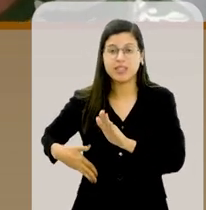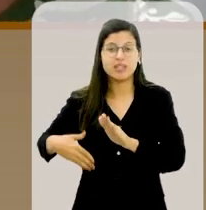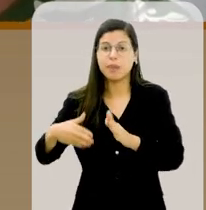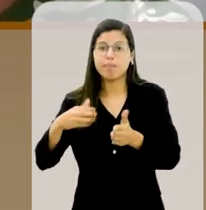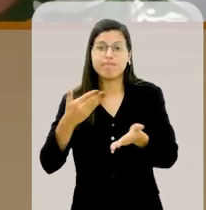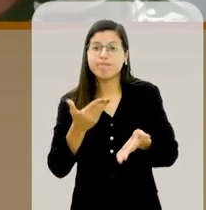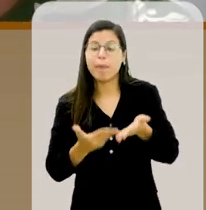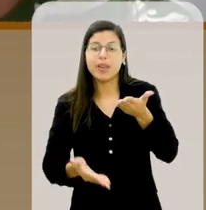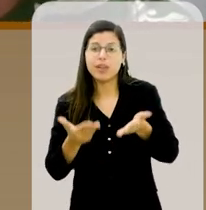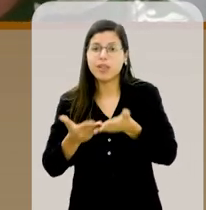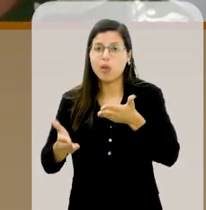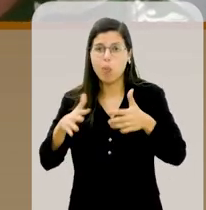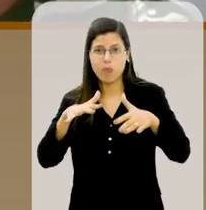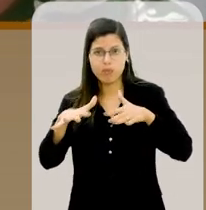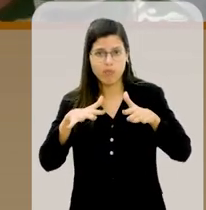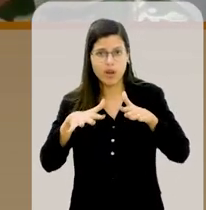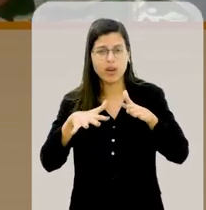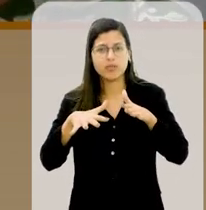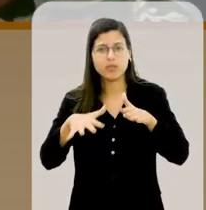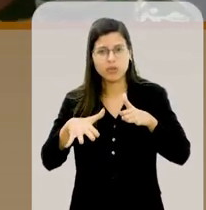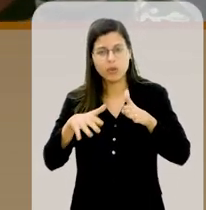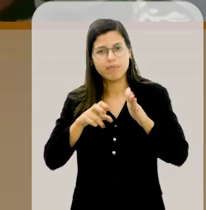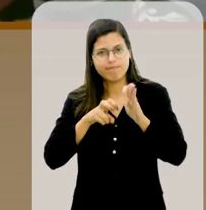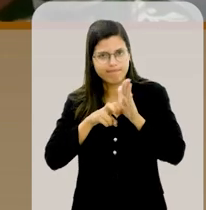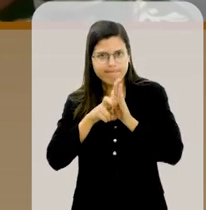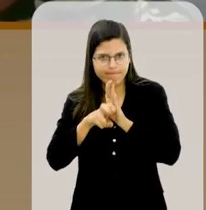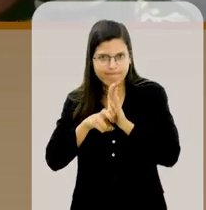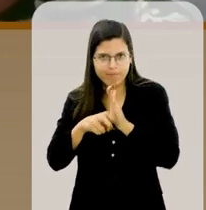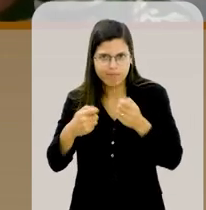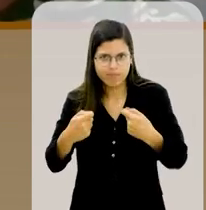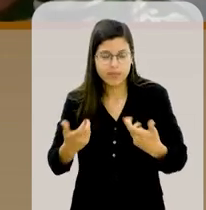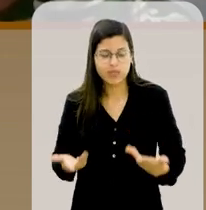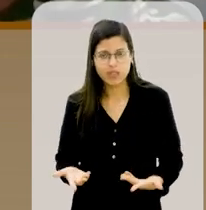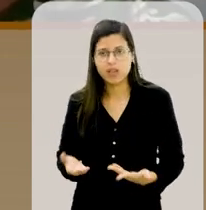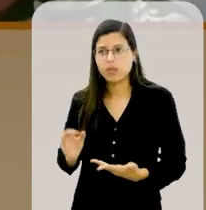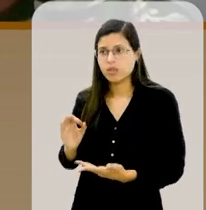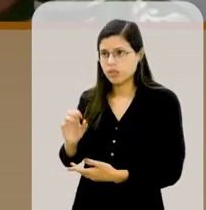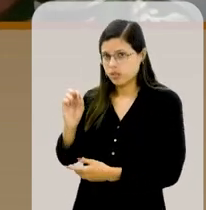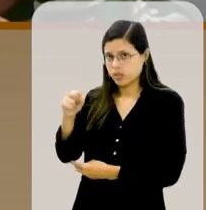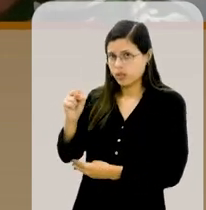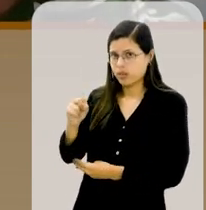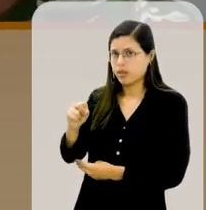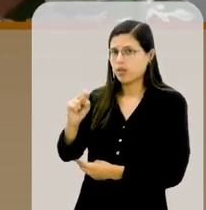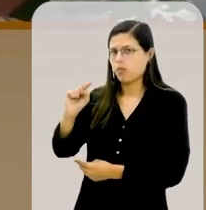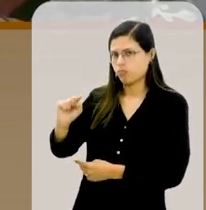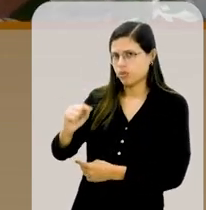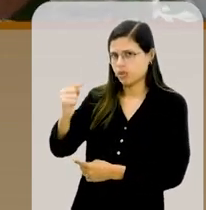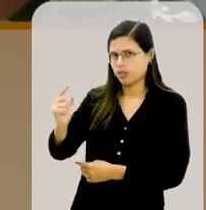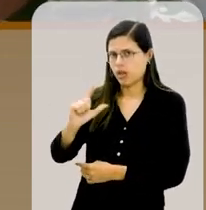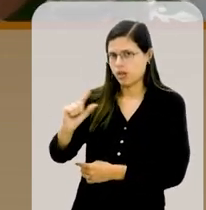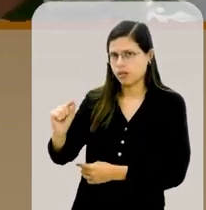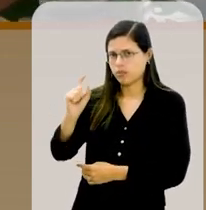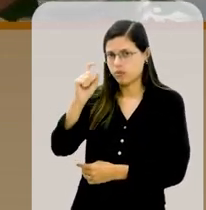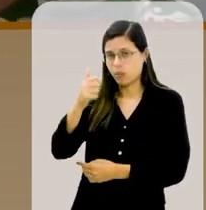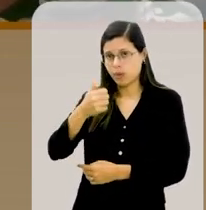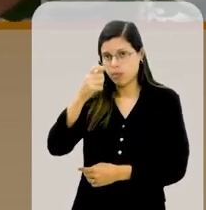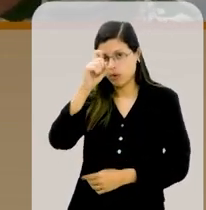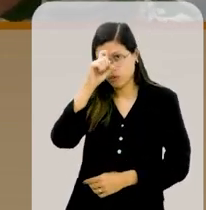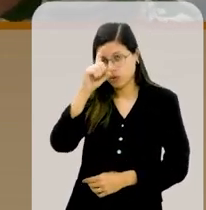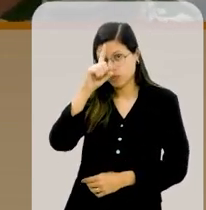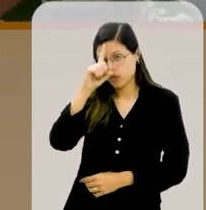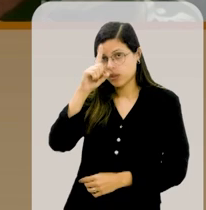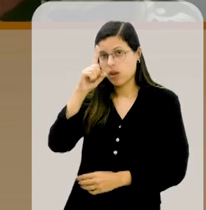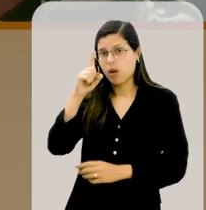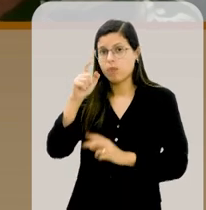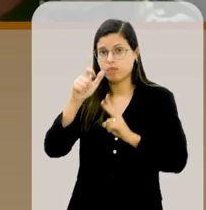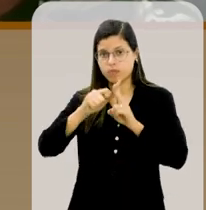sem os movimentos das pernas também, né? É, mas assim, quando eu saí do primeiro hospital, eu passei